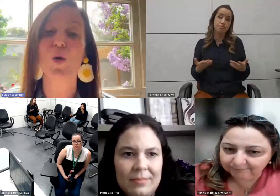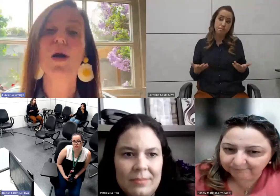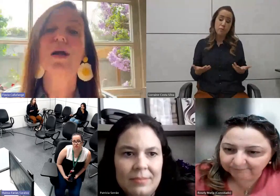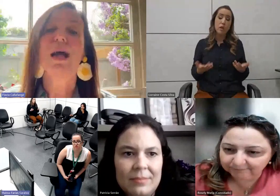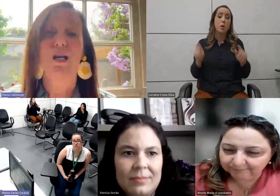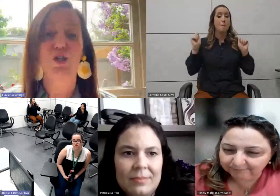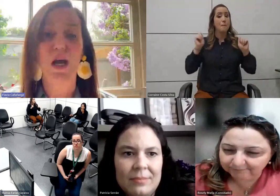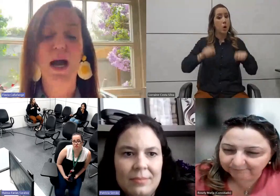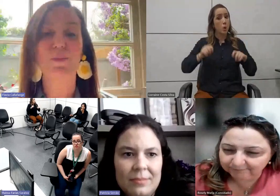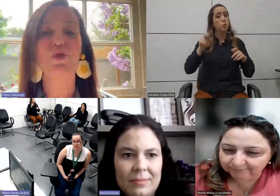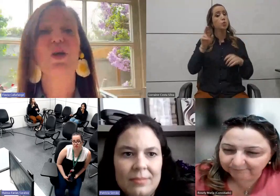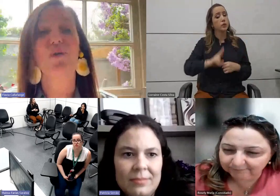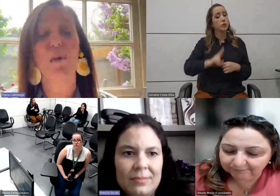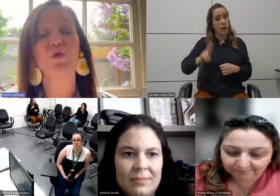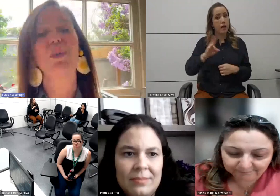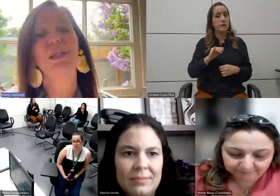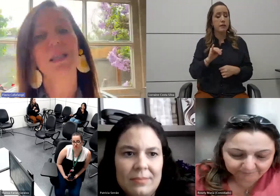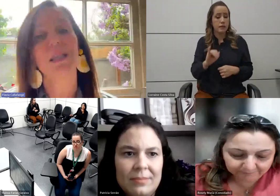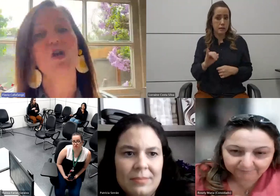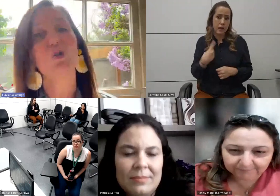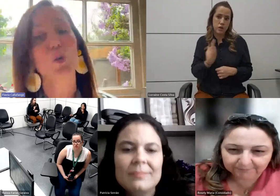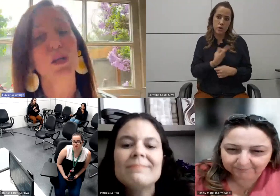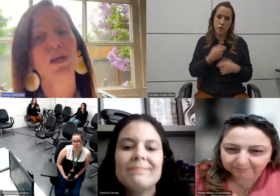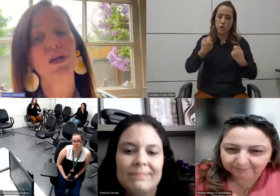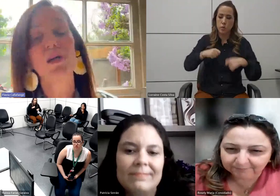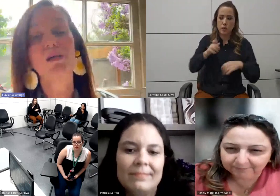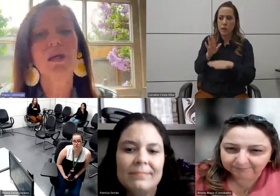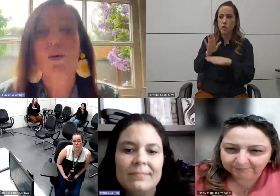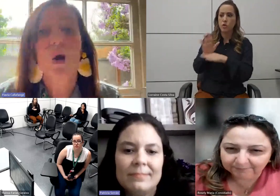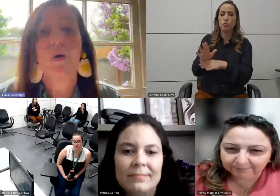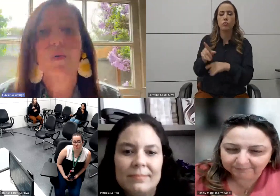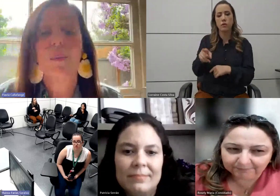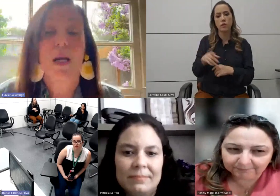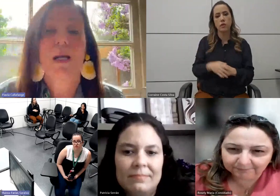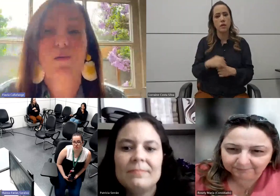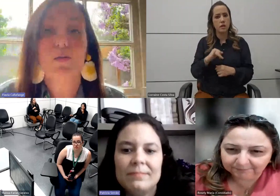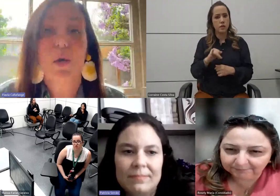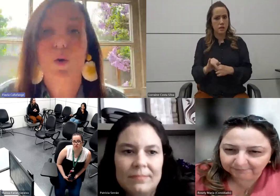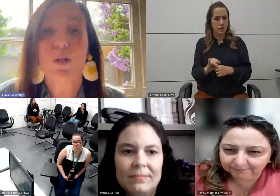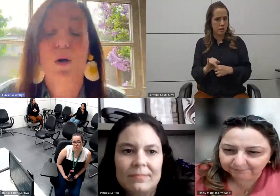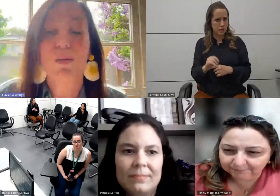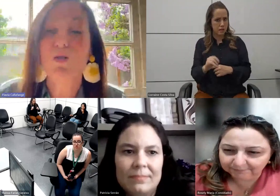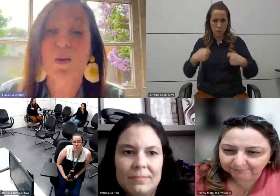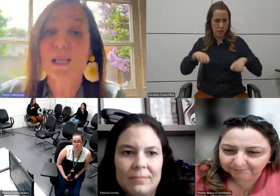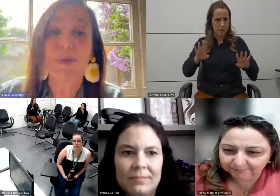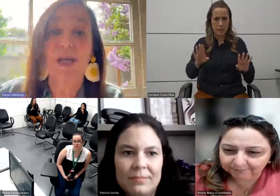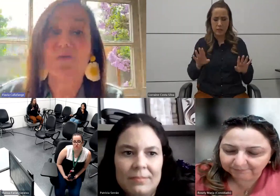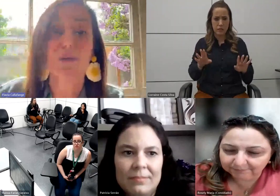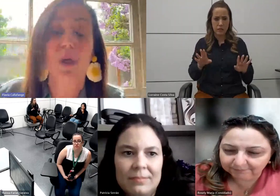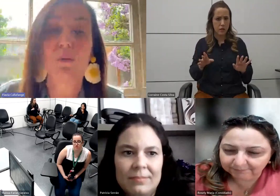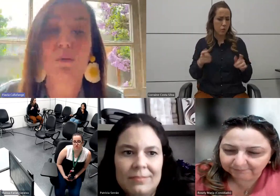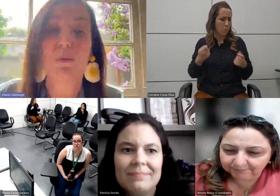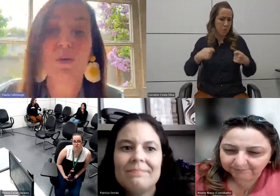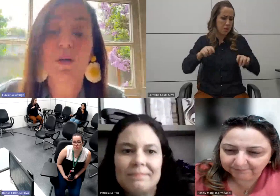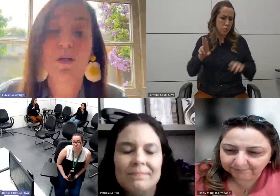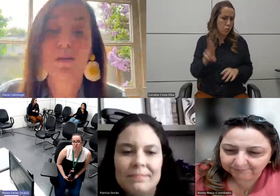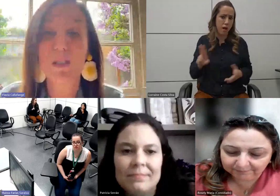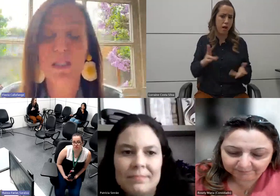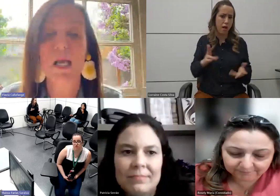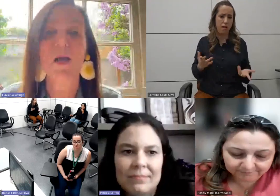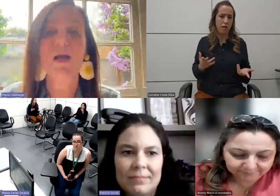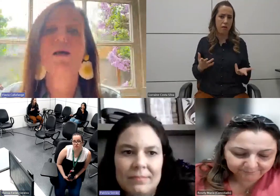quando acharmos que vamos precisar de ajuda. Se não, para que você vai usar o cordão? Você não vai ter benefício nenhum.